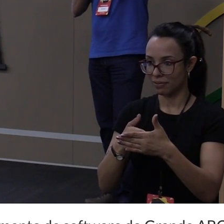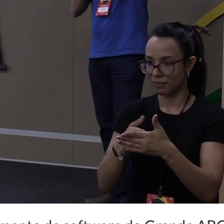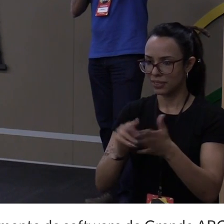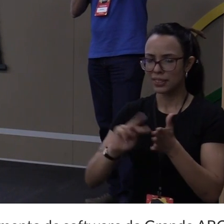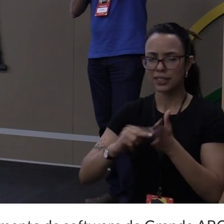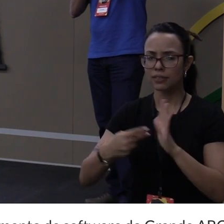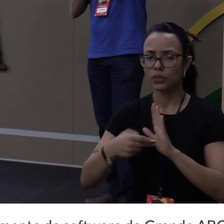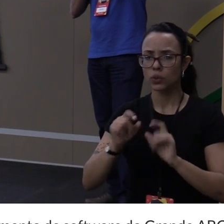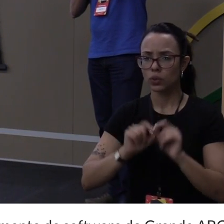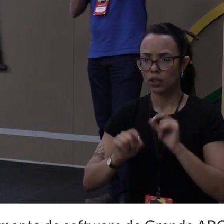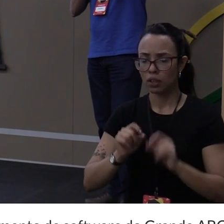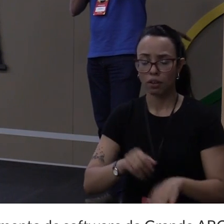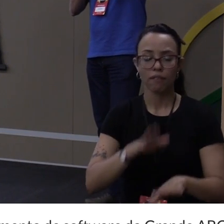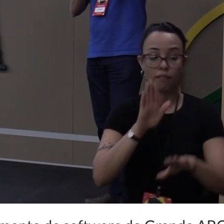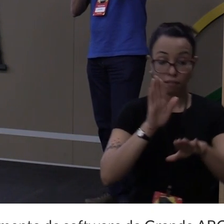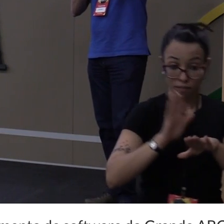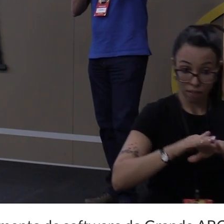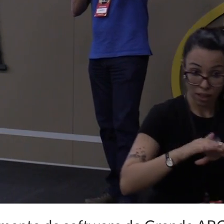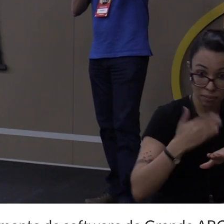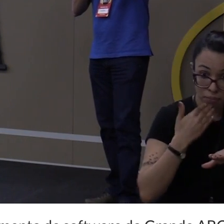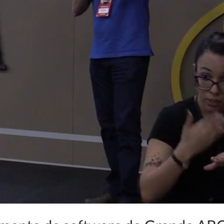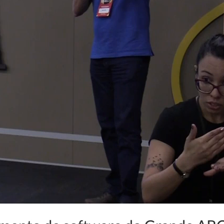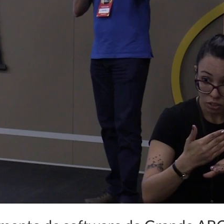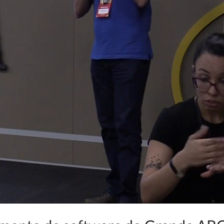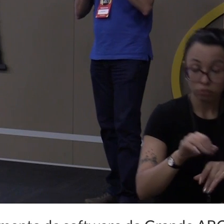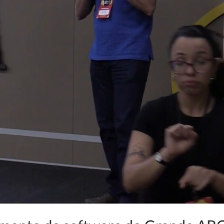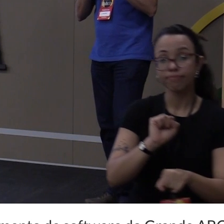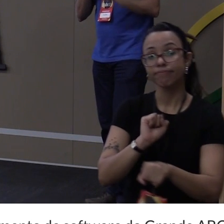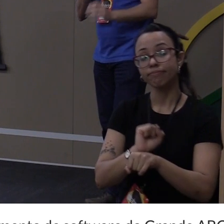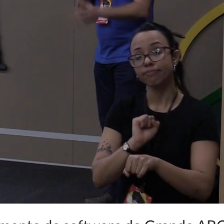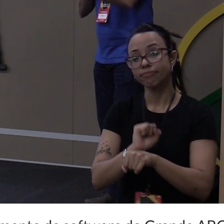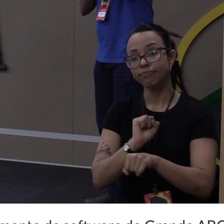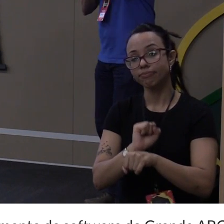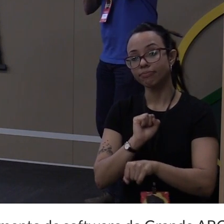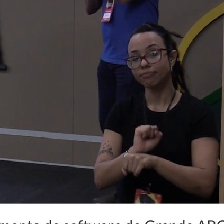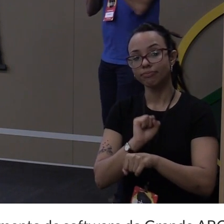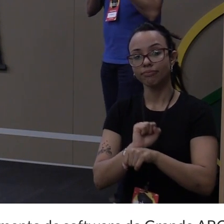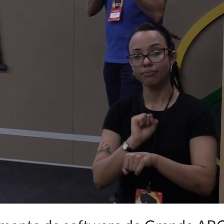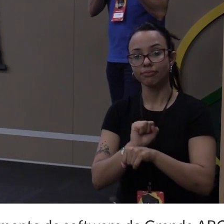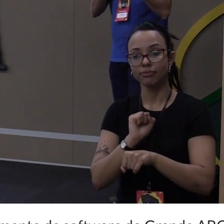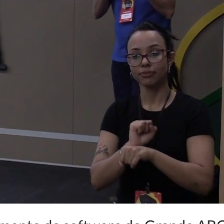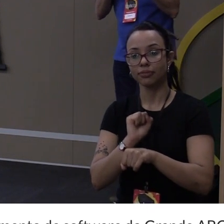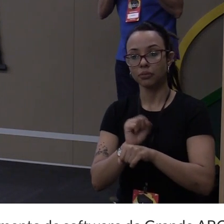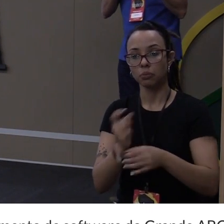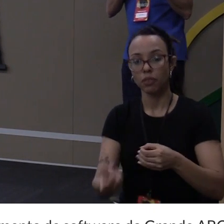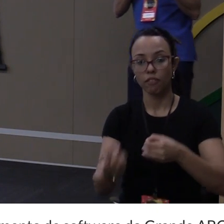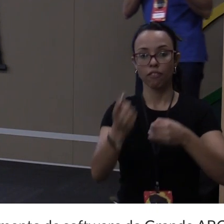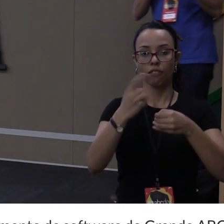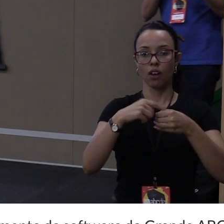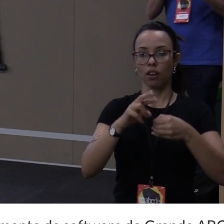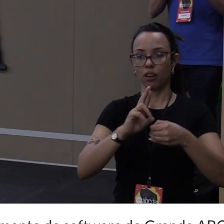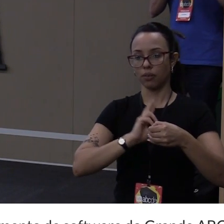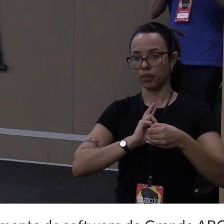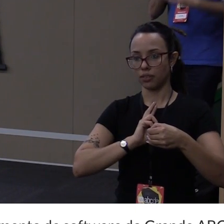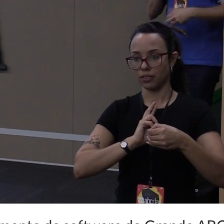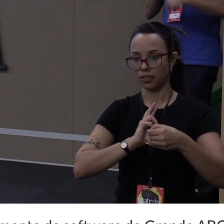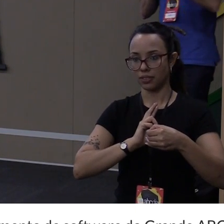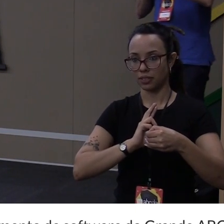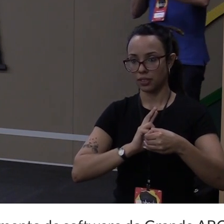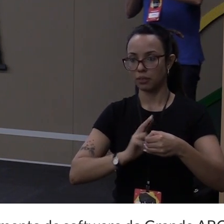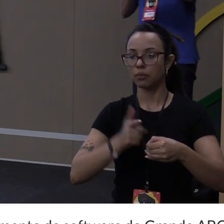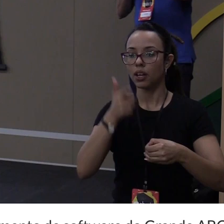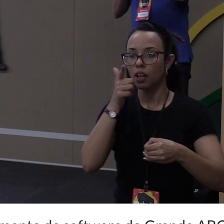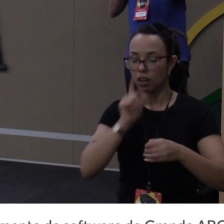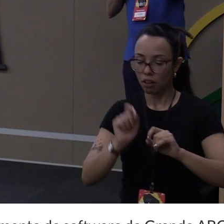faço request e eu fico esperando. Eu tenho que esperar voltar o resultado dessa página, para